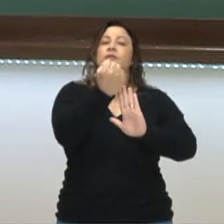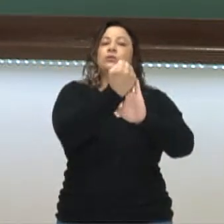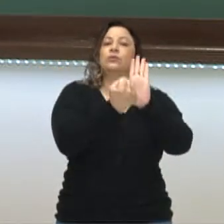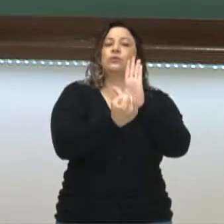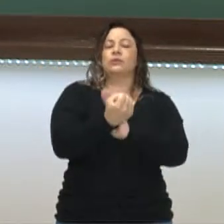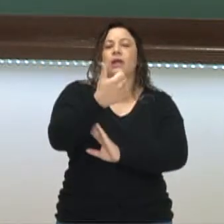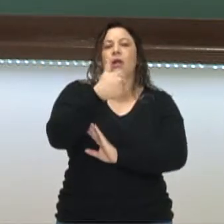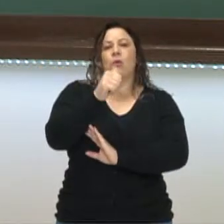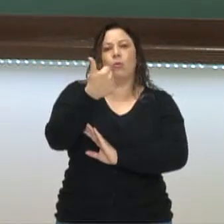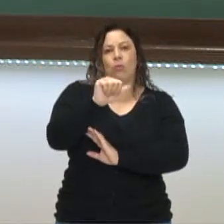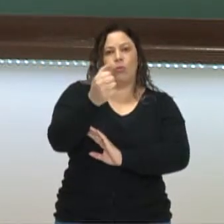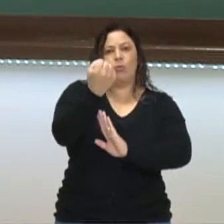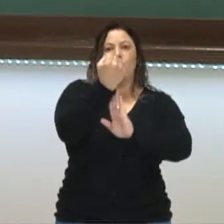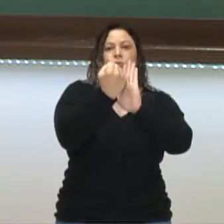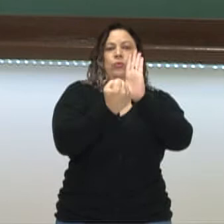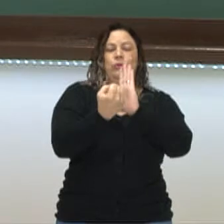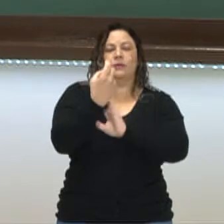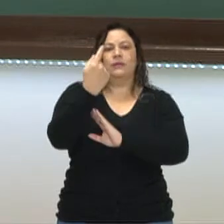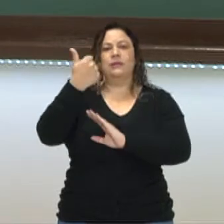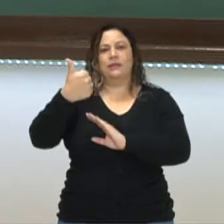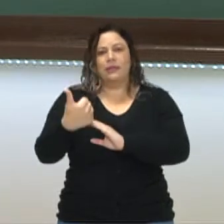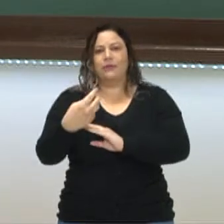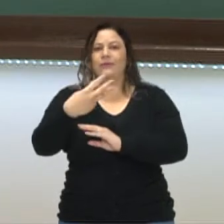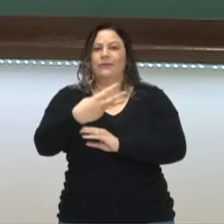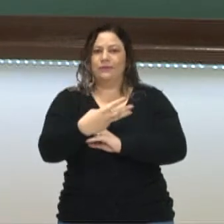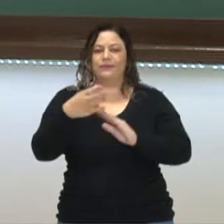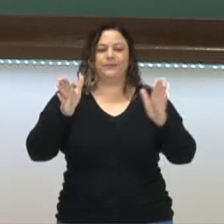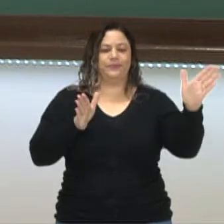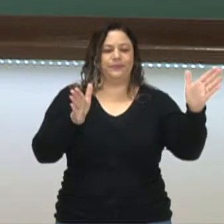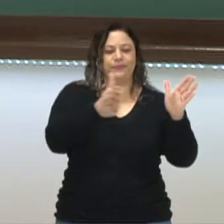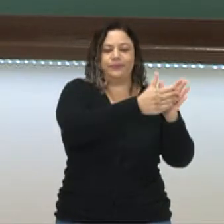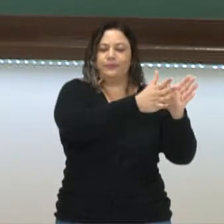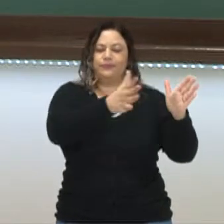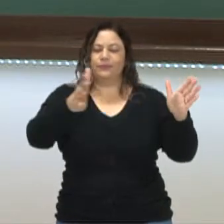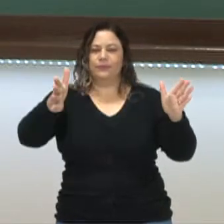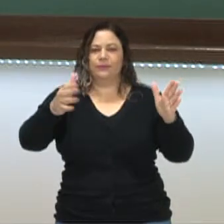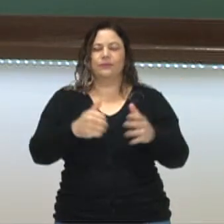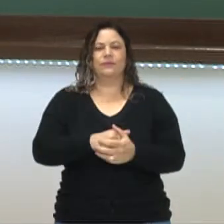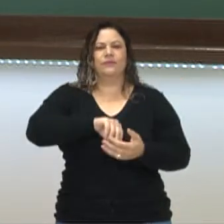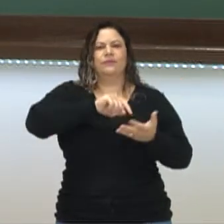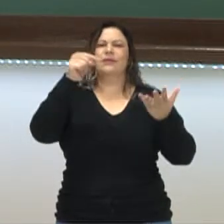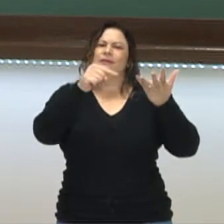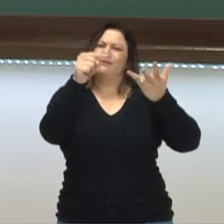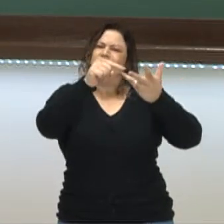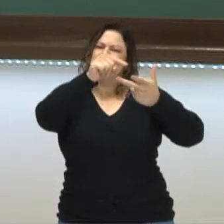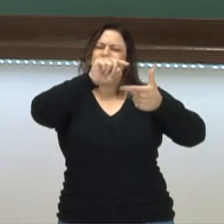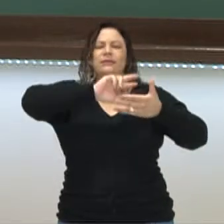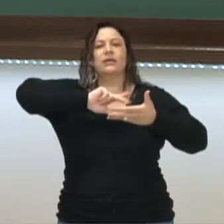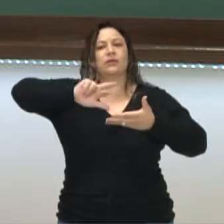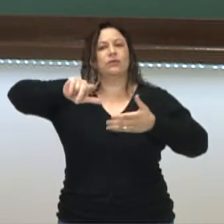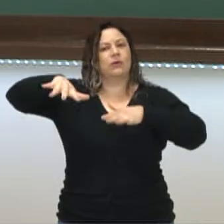XI e o século XIII. E foram diversas cruzadas. Agora veja,